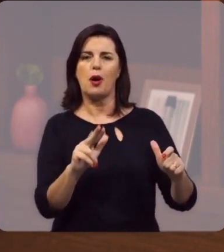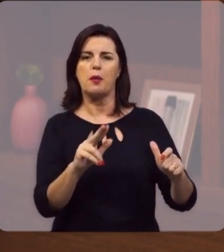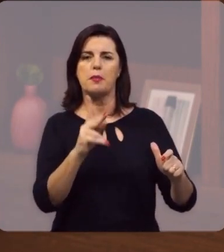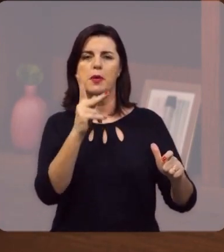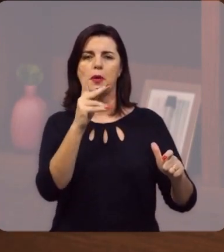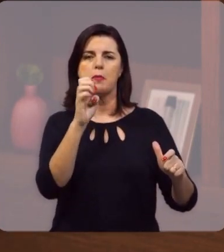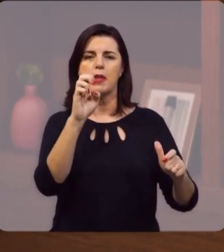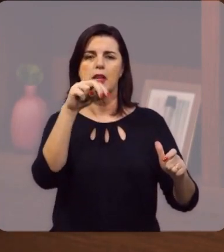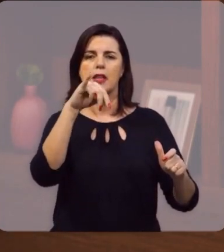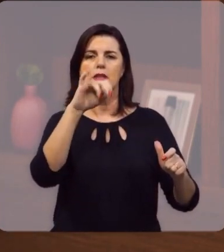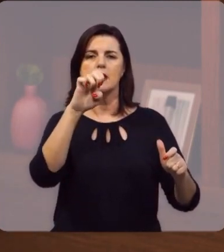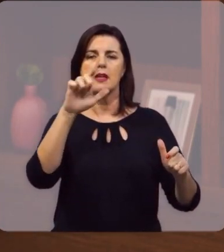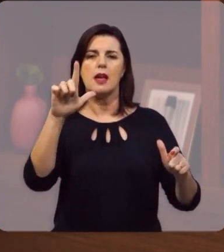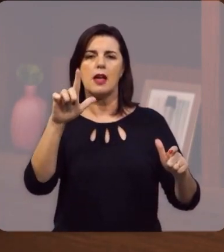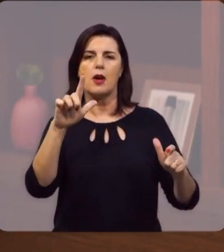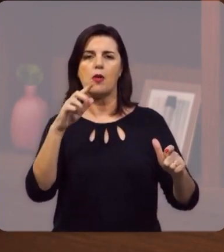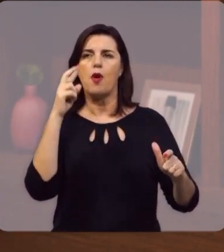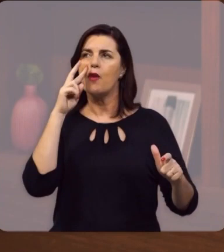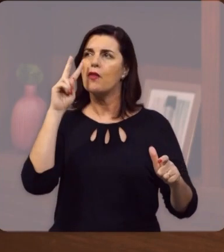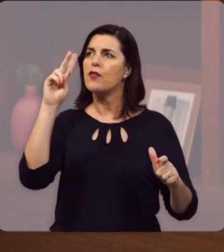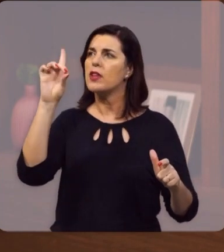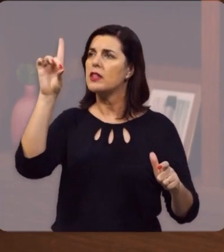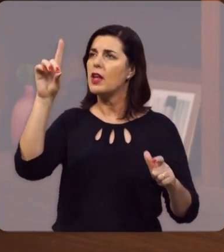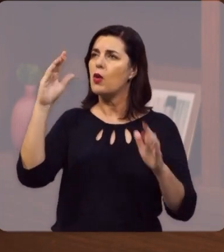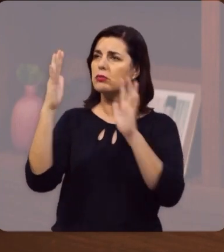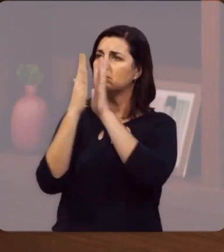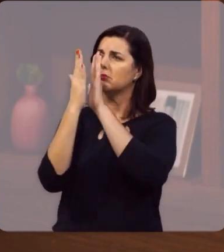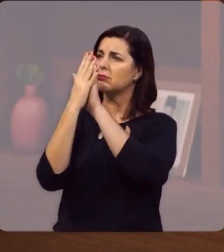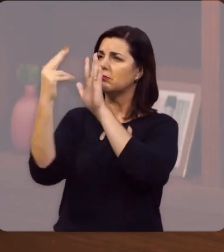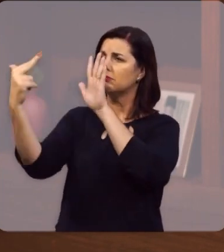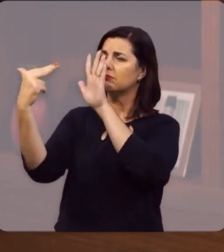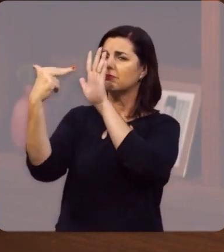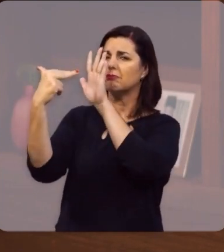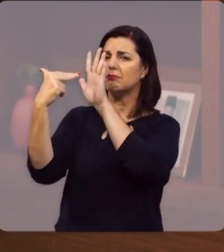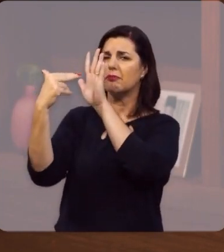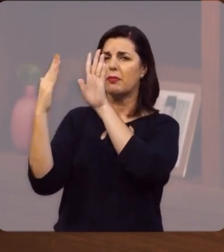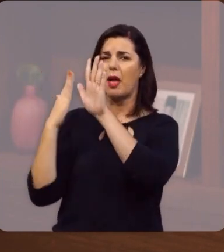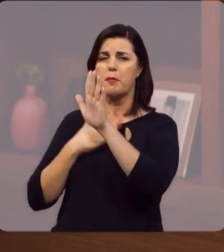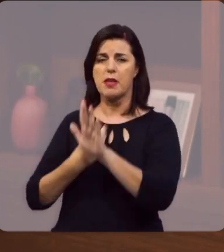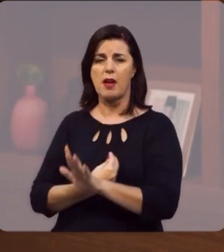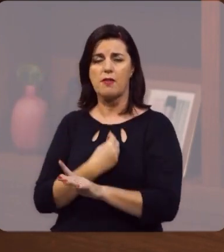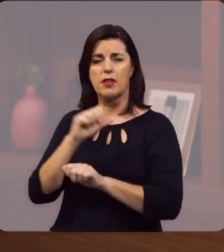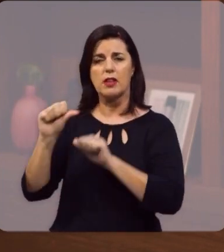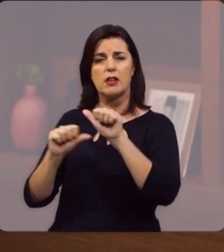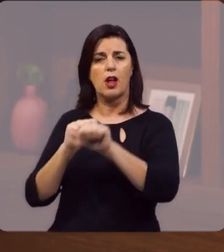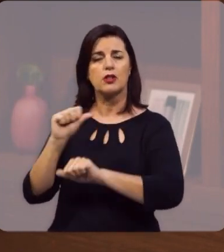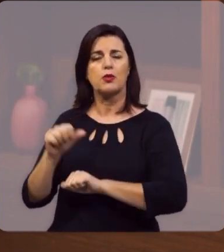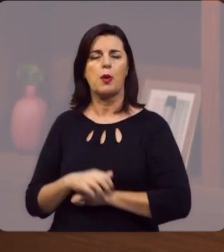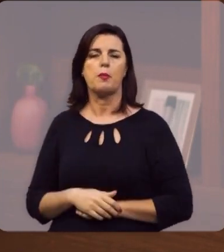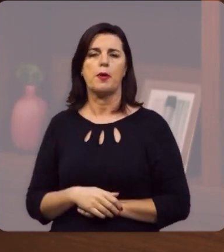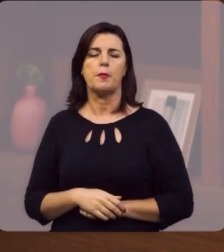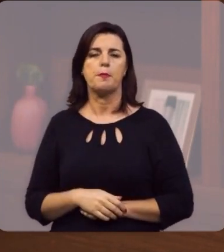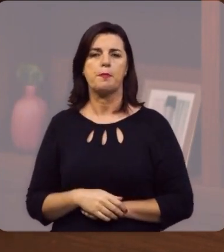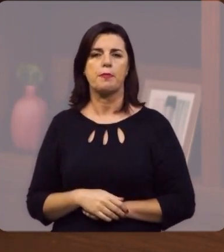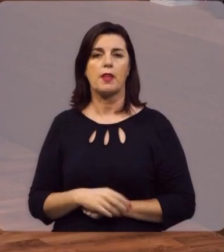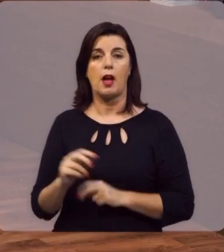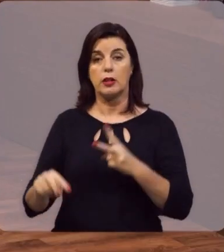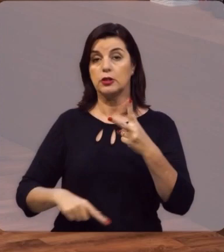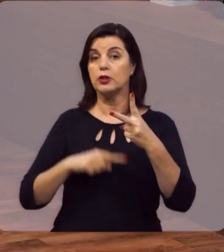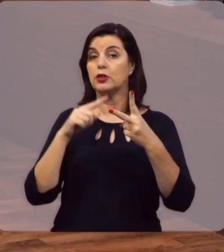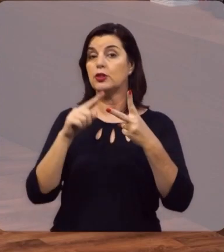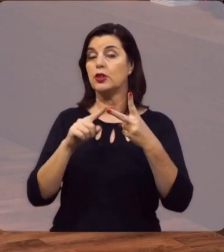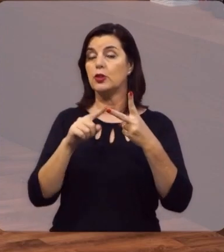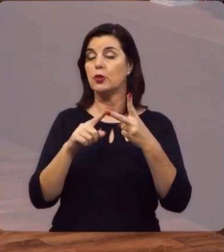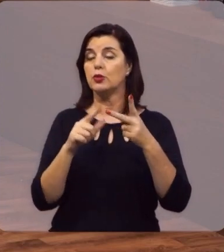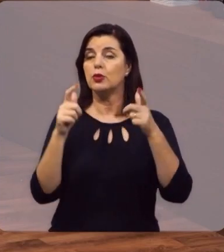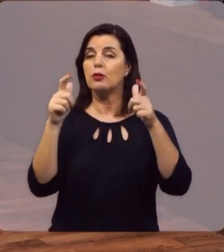Peniel, porque ele disse, vi a Deus face a face, e a minha vida foi salva. Aqui vem